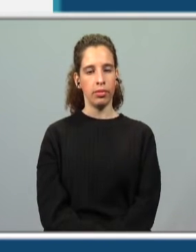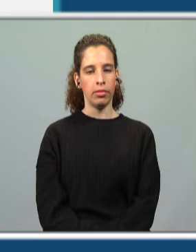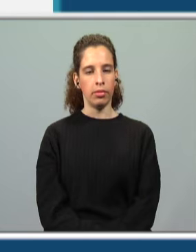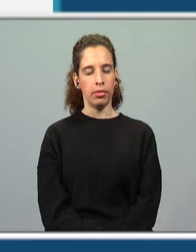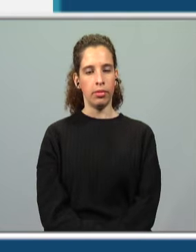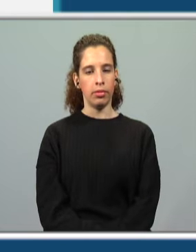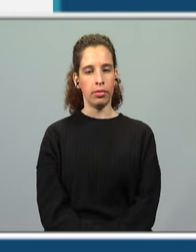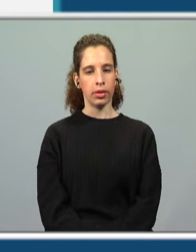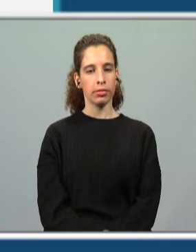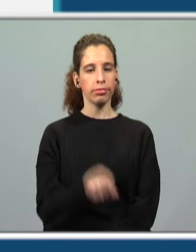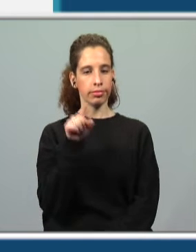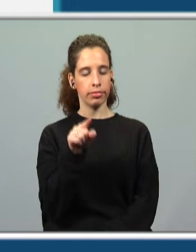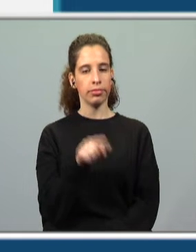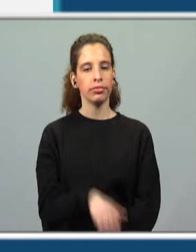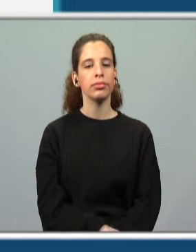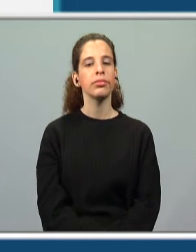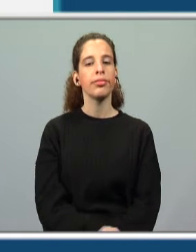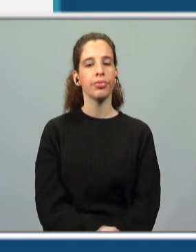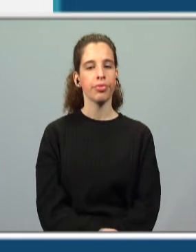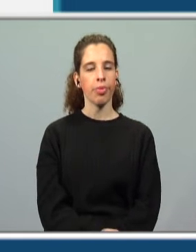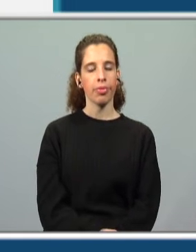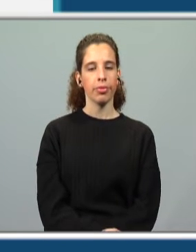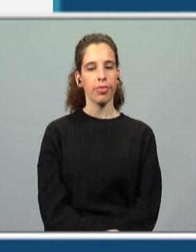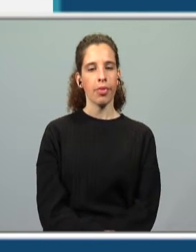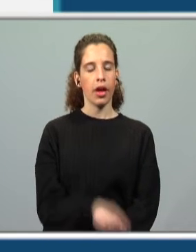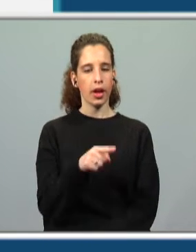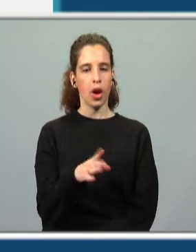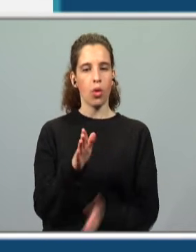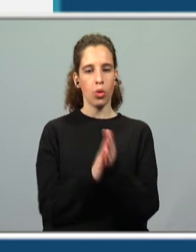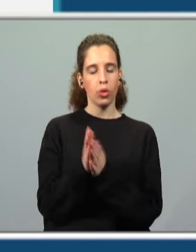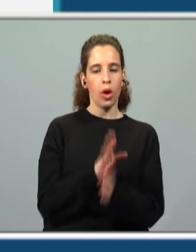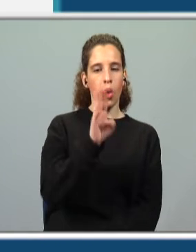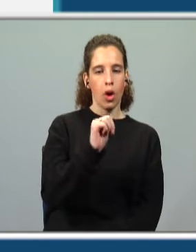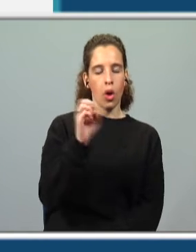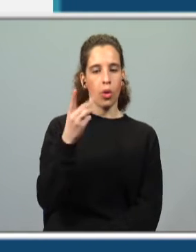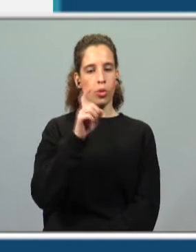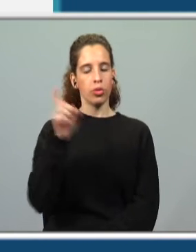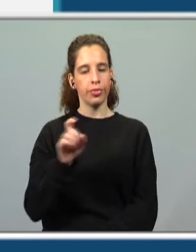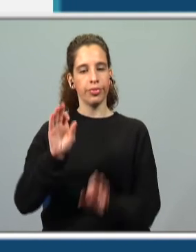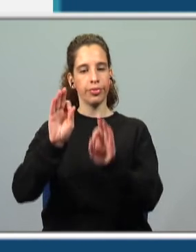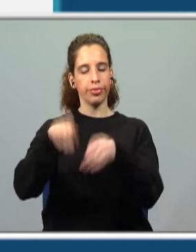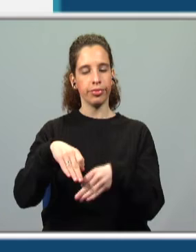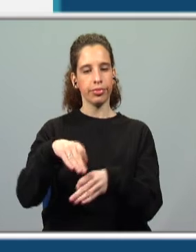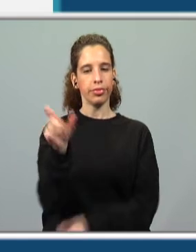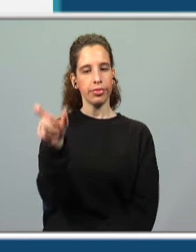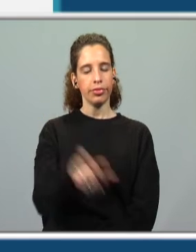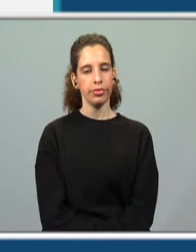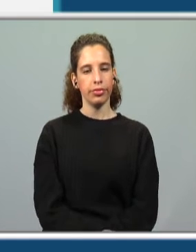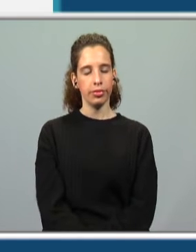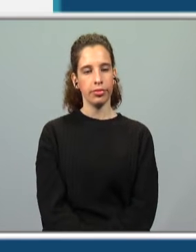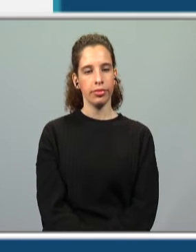Aqui, ora, eu preciso saber se vou utilizar o S ou o Z no final da palavra.